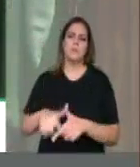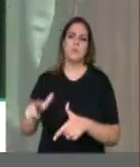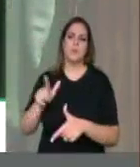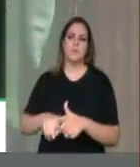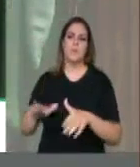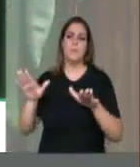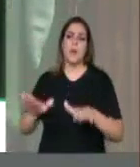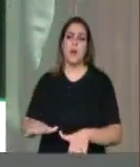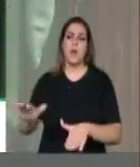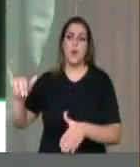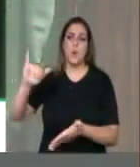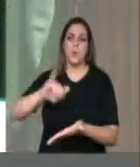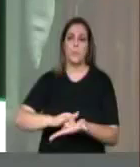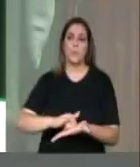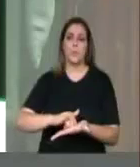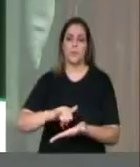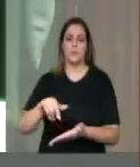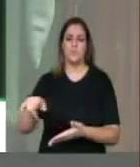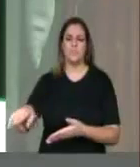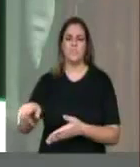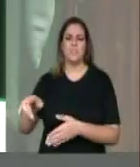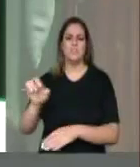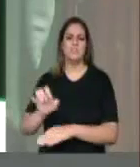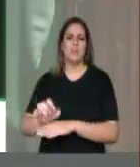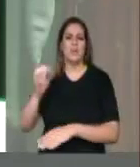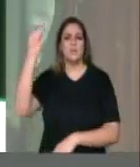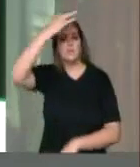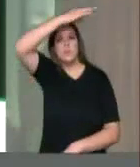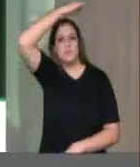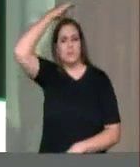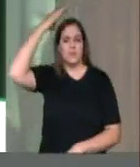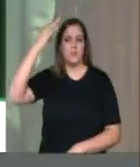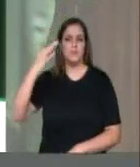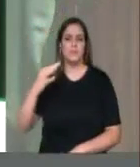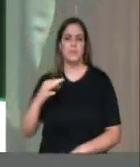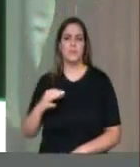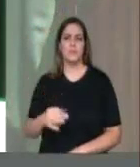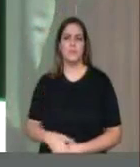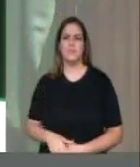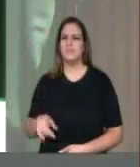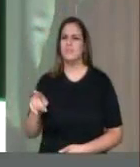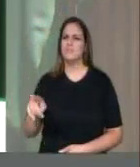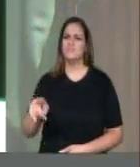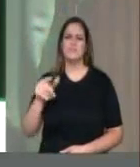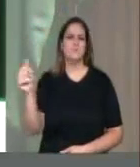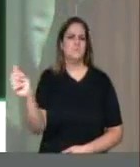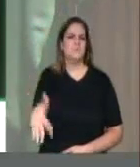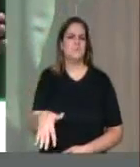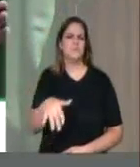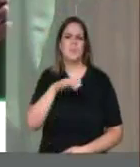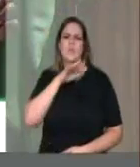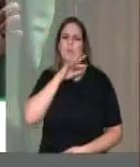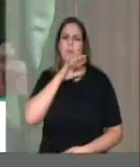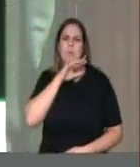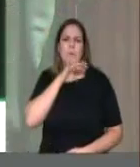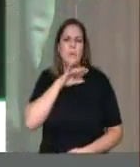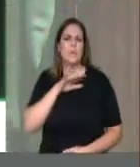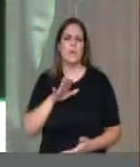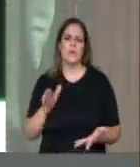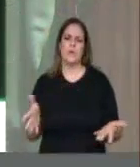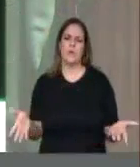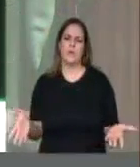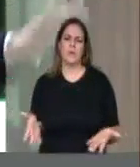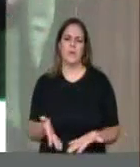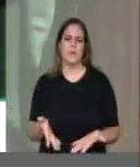Estado do Espírito Santo. O atual aeroporto, uma rodoviária piorada, estamos agora caminhando